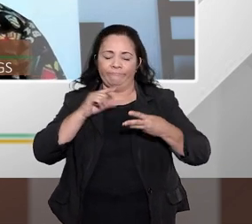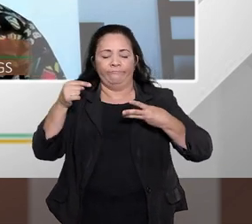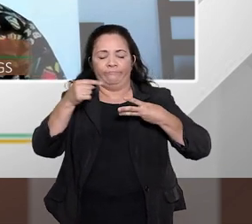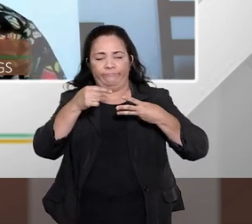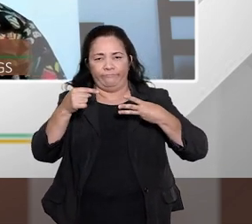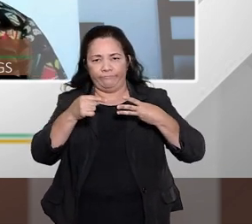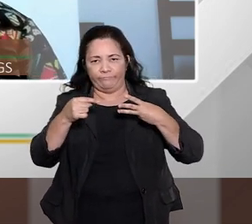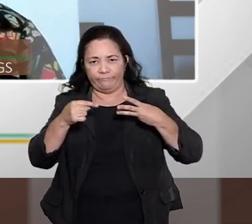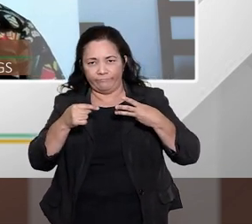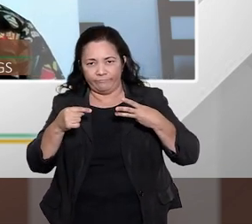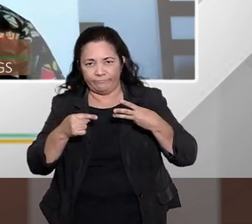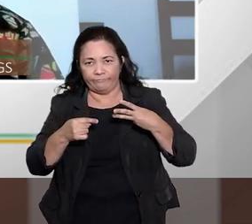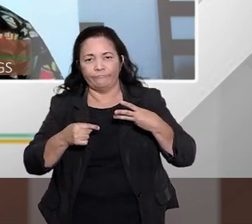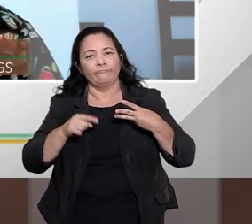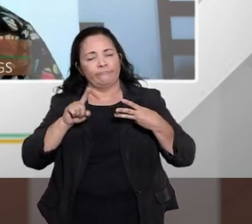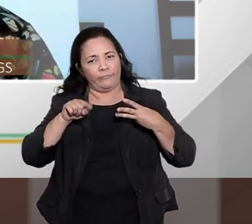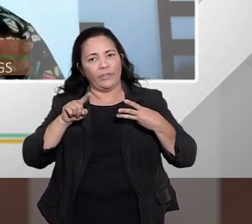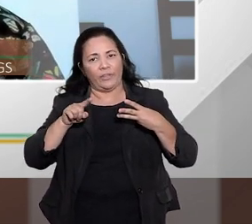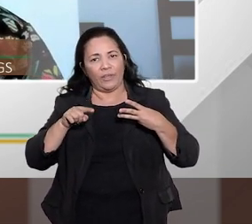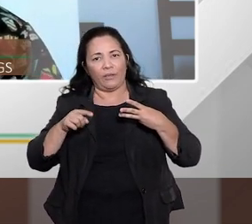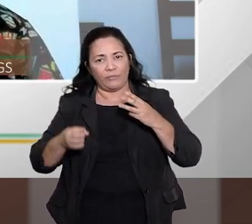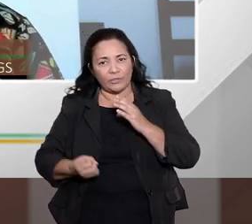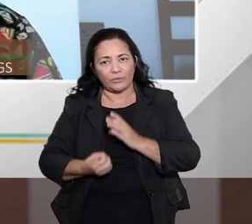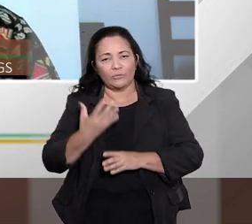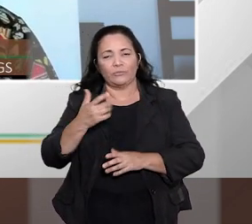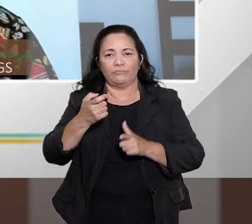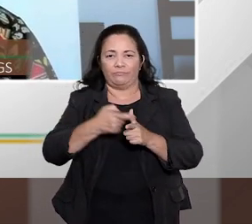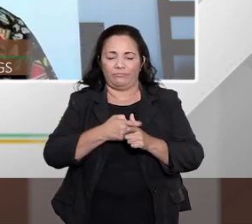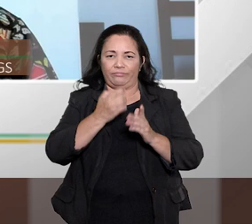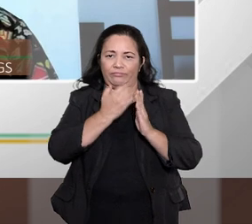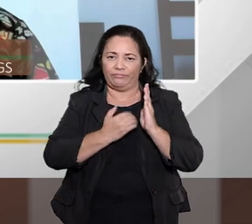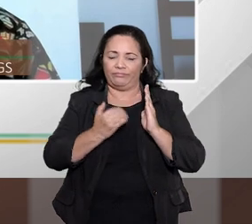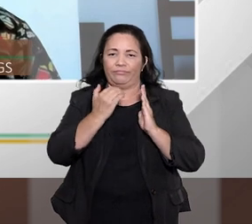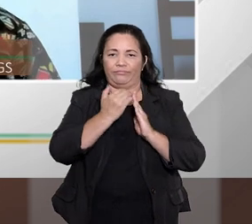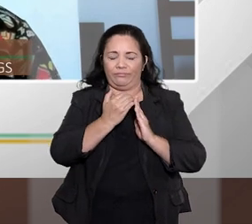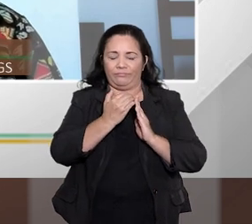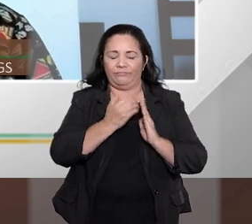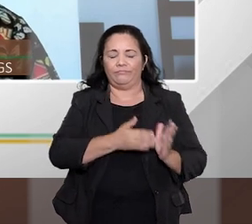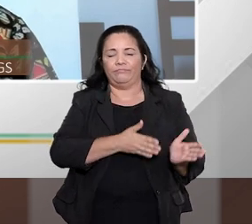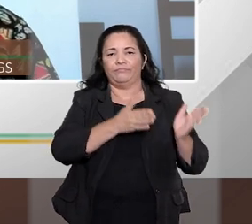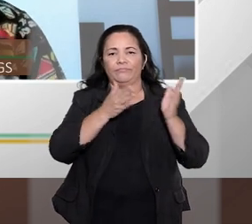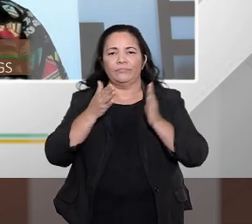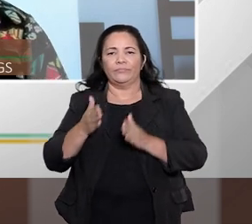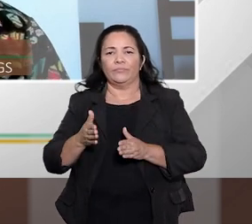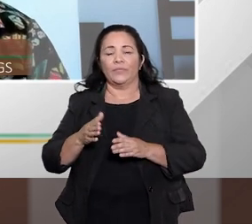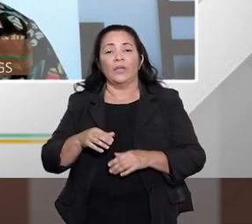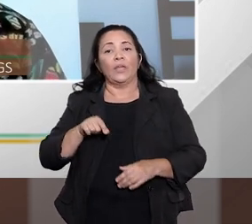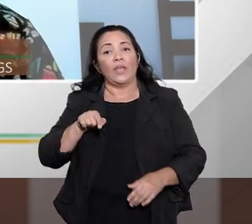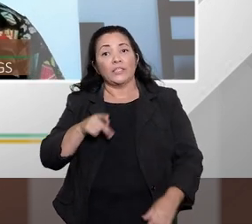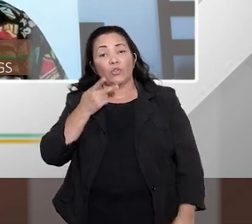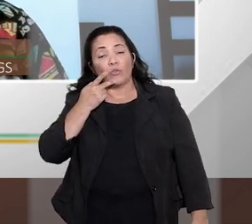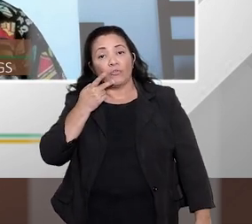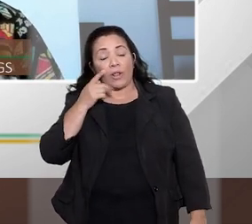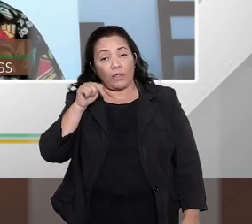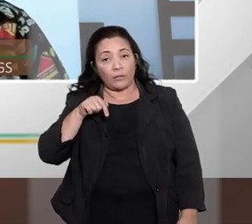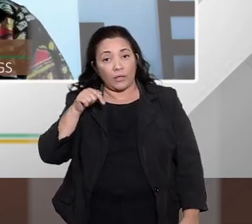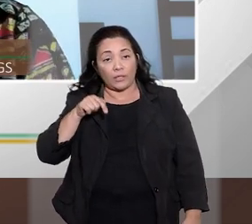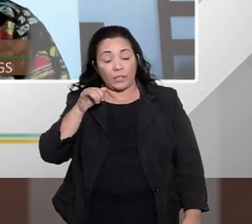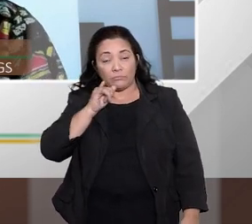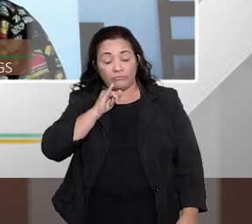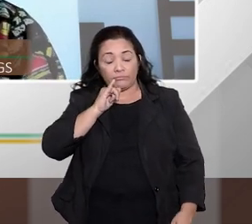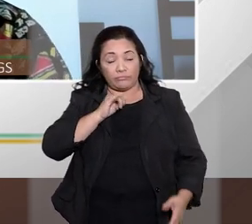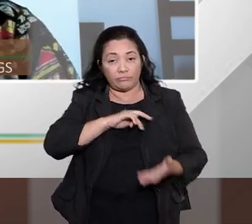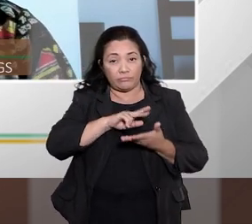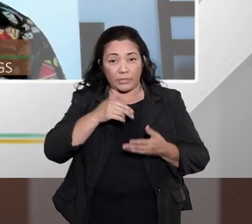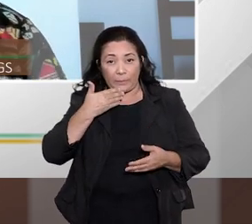novos e impressionante que não se encontra pelo menos nesses casos que foram procuraram a